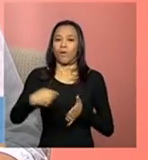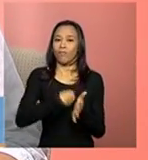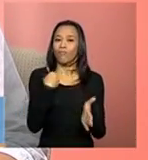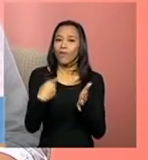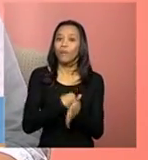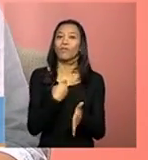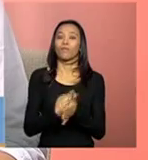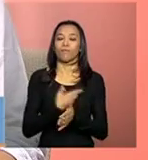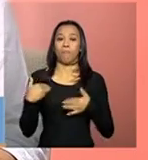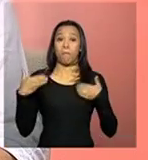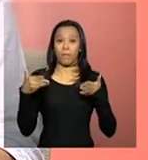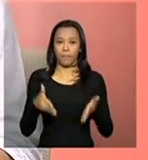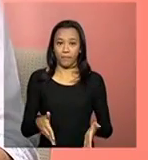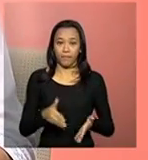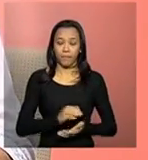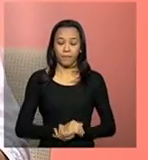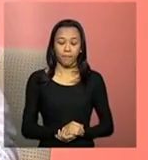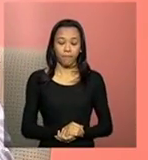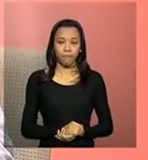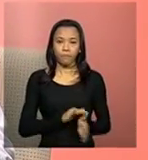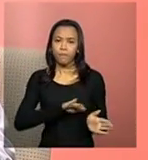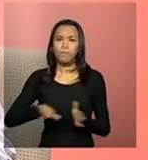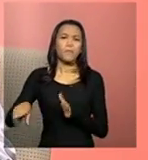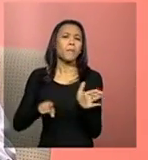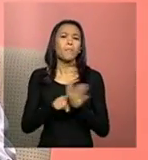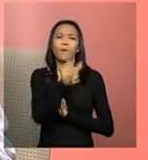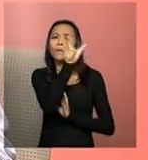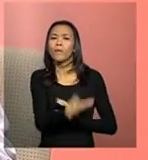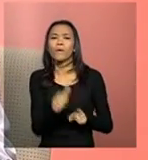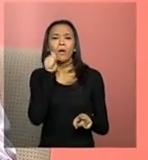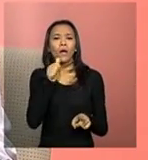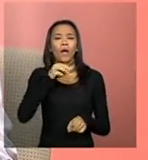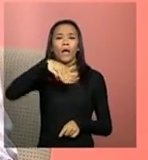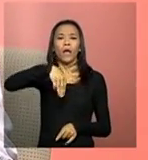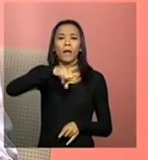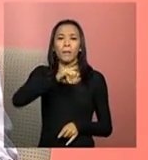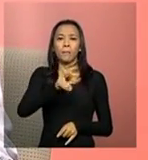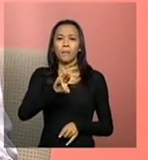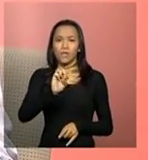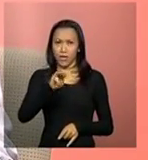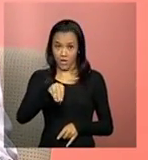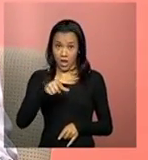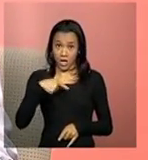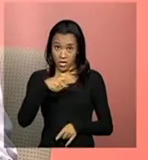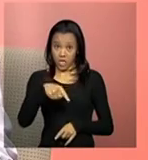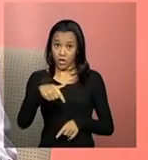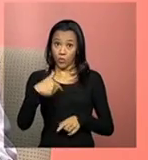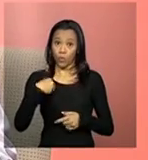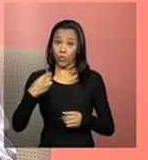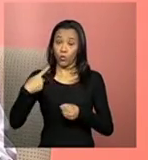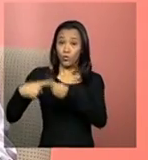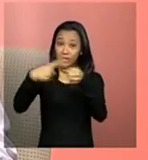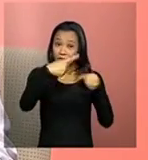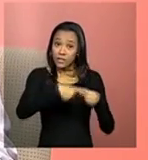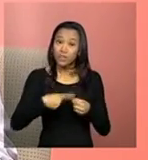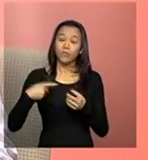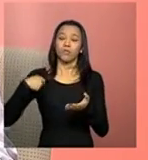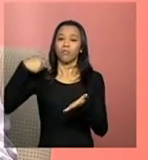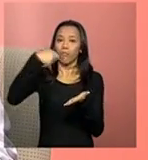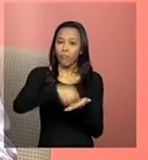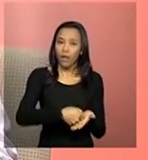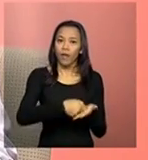participação. Bom, Miriam, o Aprimora Rede, ele prevê que o MDS, ele remunere, não é isso? O município por cadastro